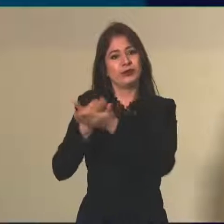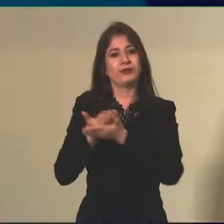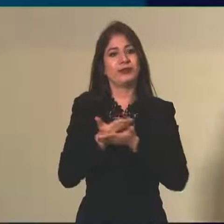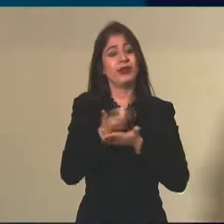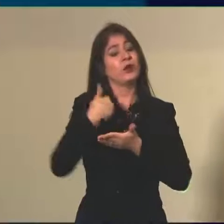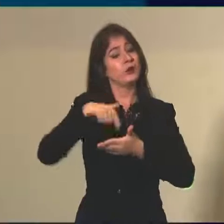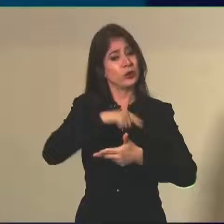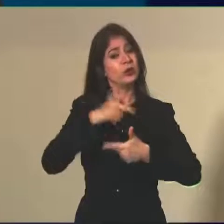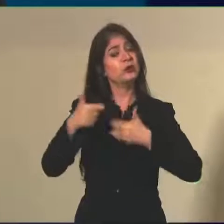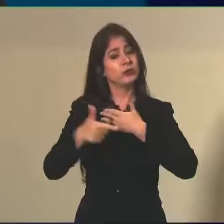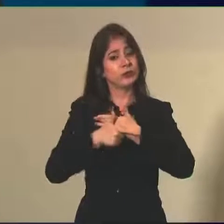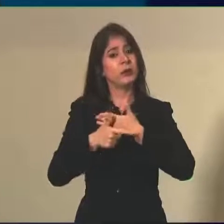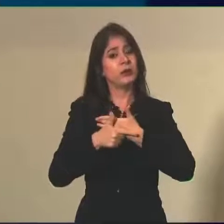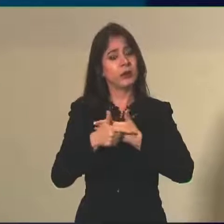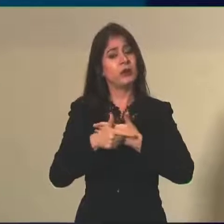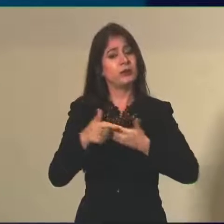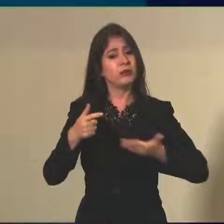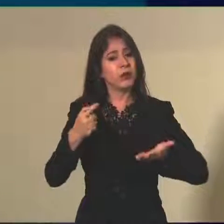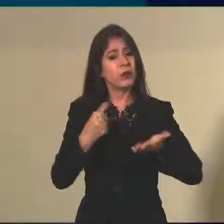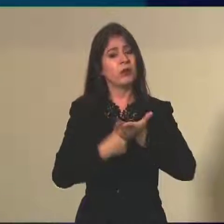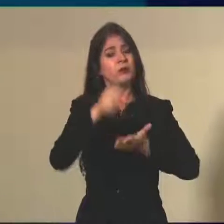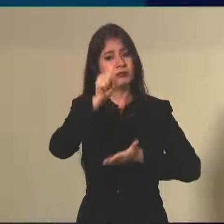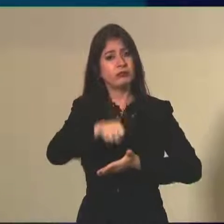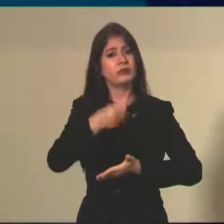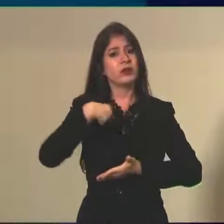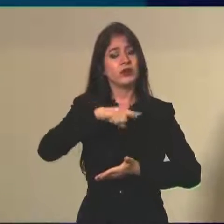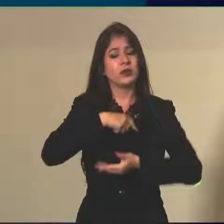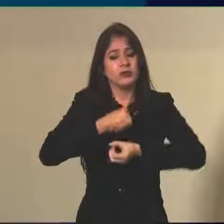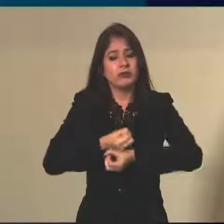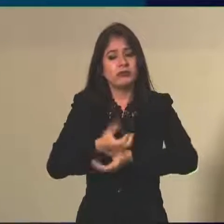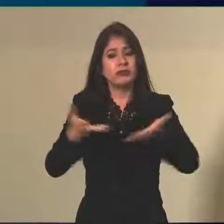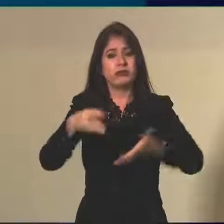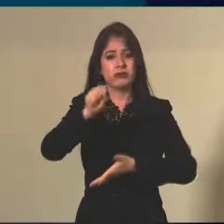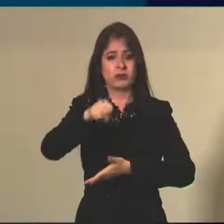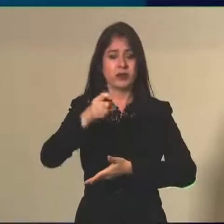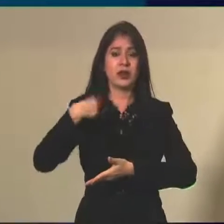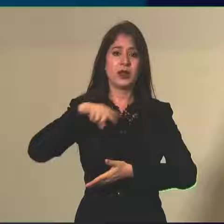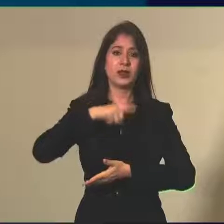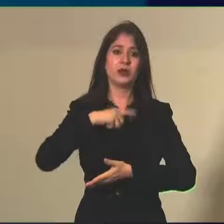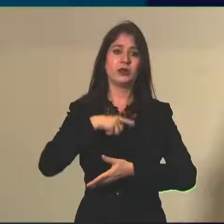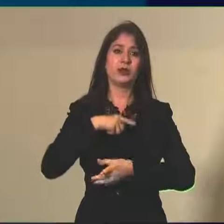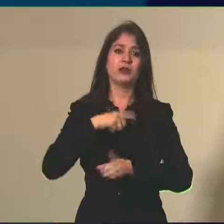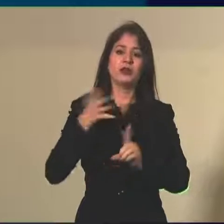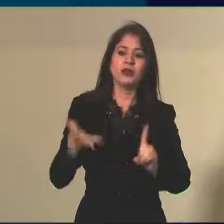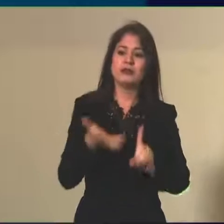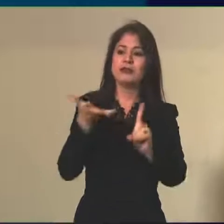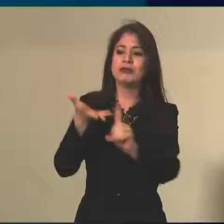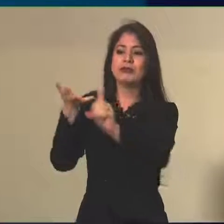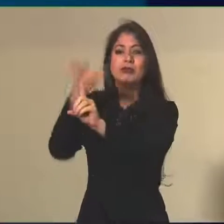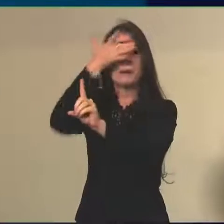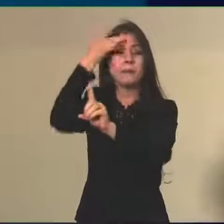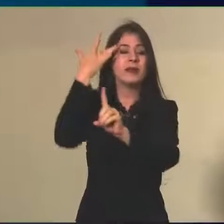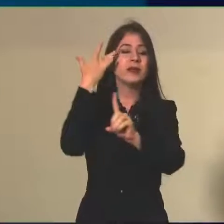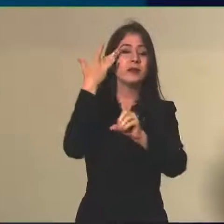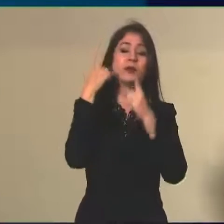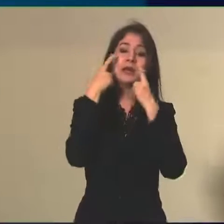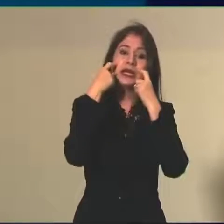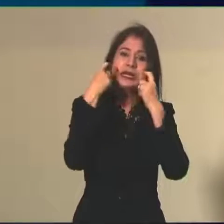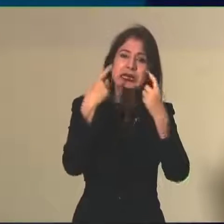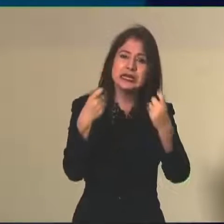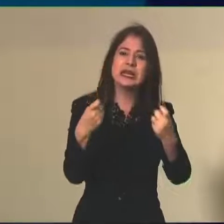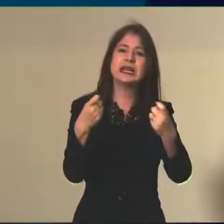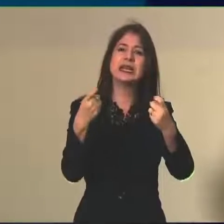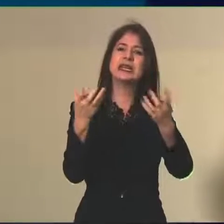está sendo bem cumprido, o exame está disponível e nós sempre incentivamos todos os estudantes e pessoas que têm interesse em acessar